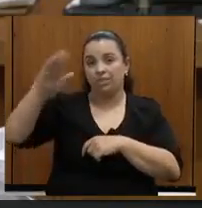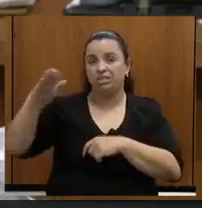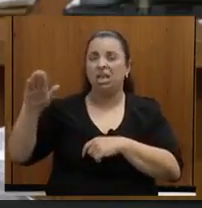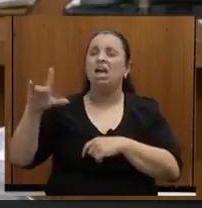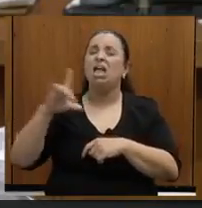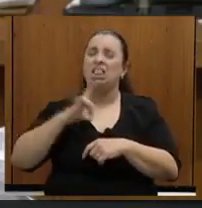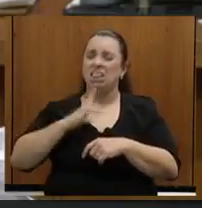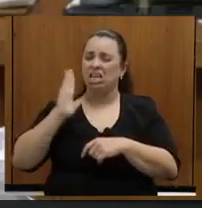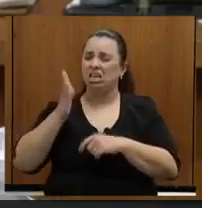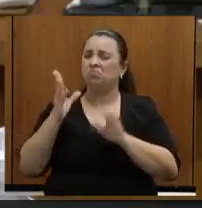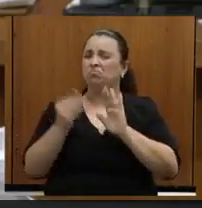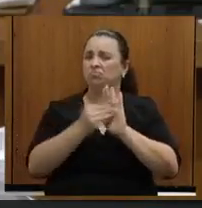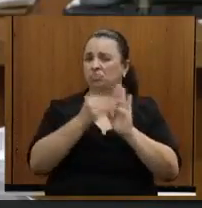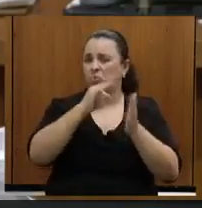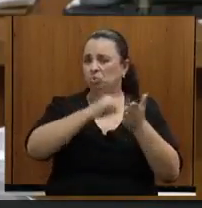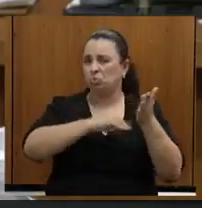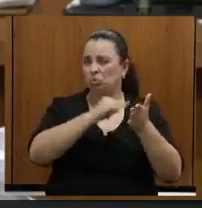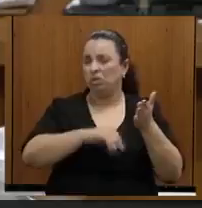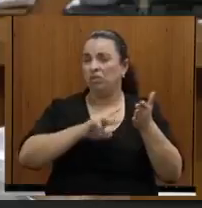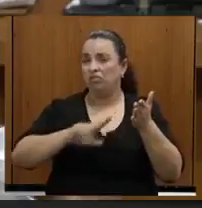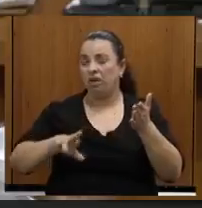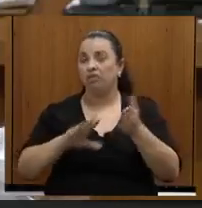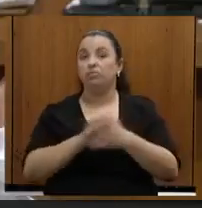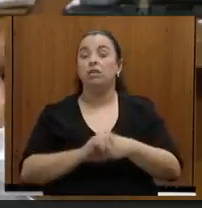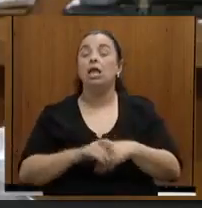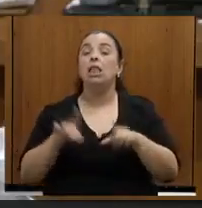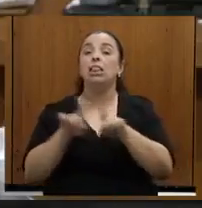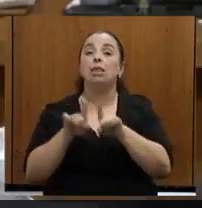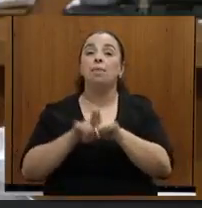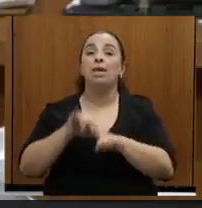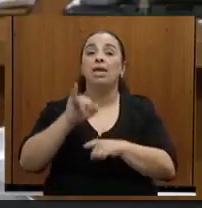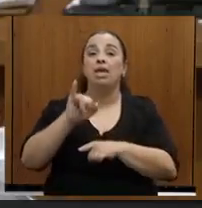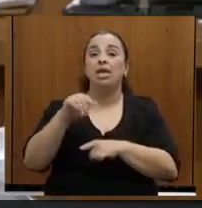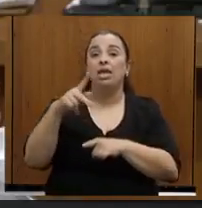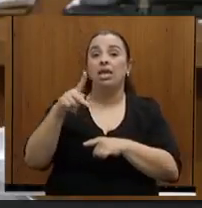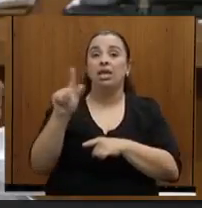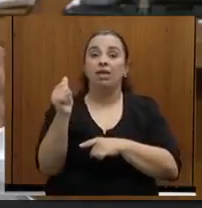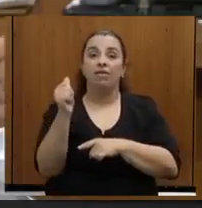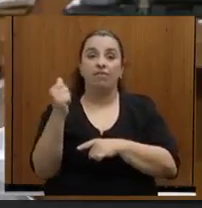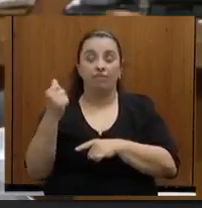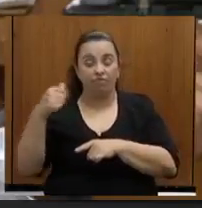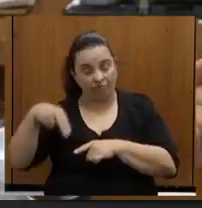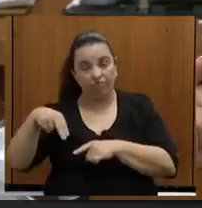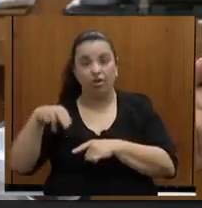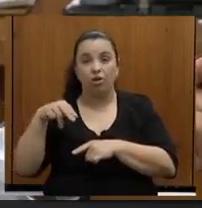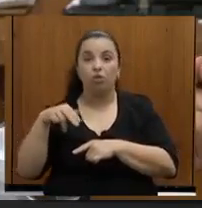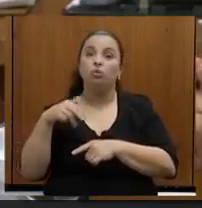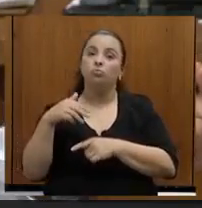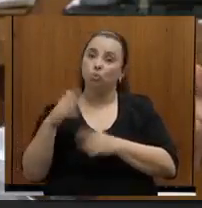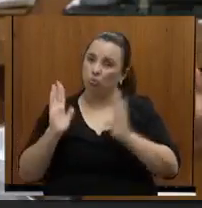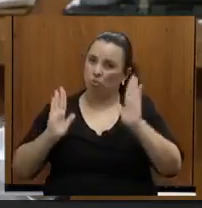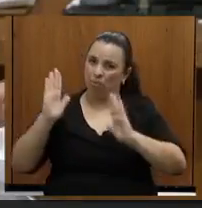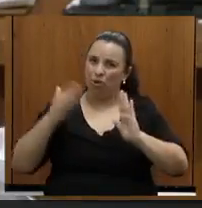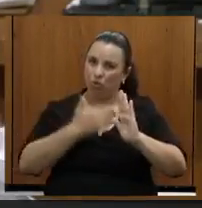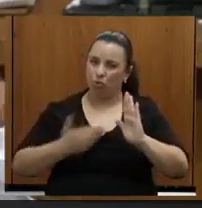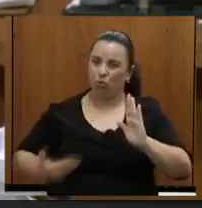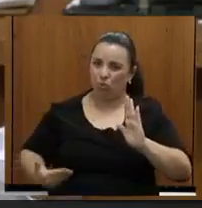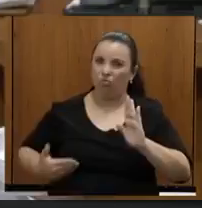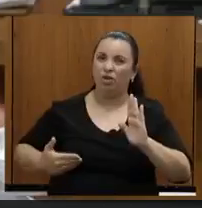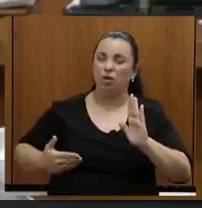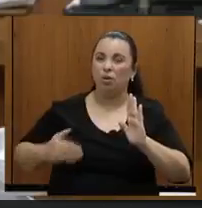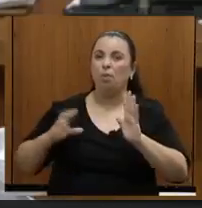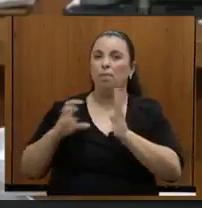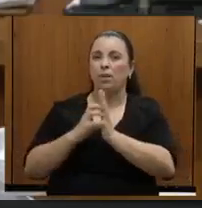IFAM, também do governo do PT, voltou com tombamento somente para a Crista da Serra. Isso